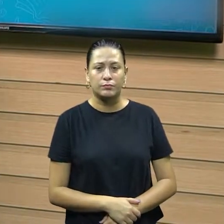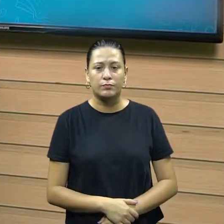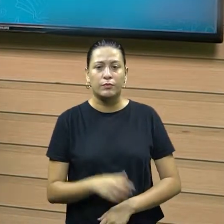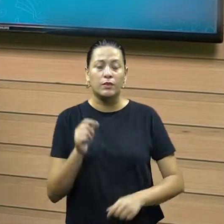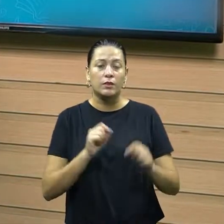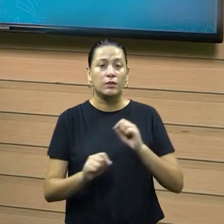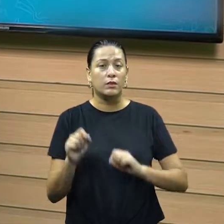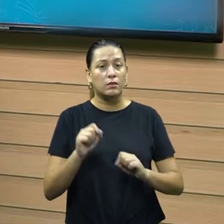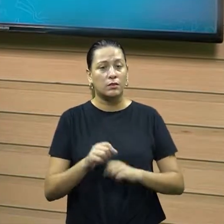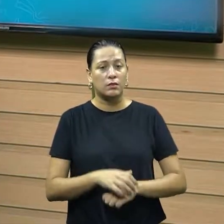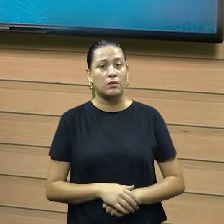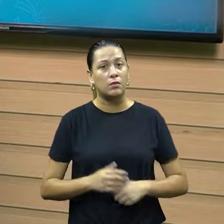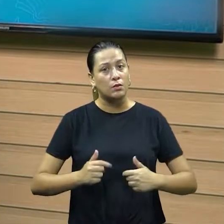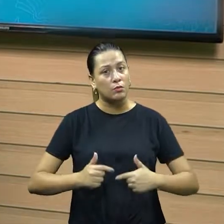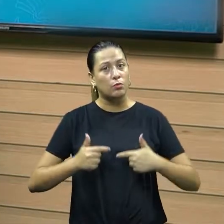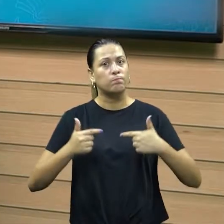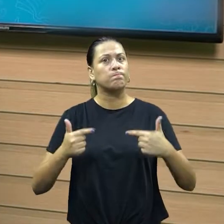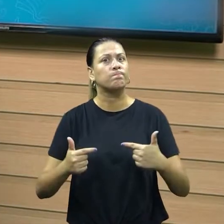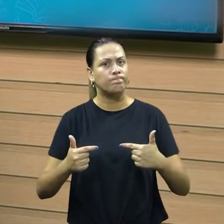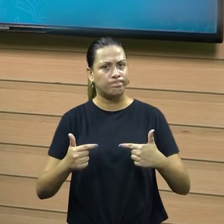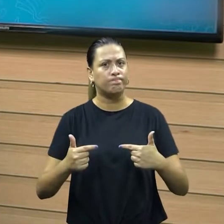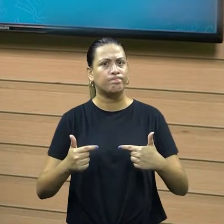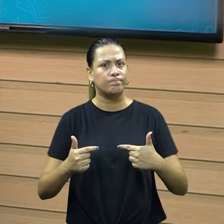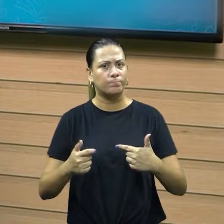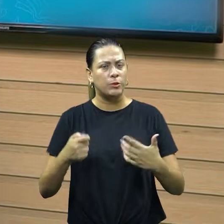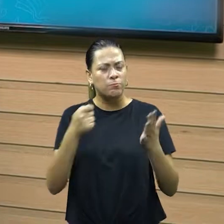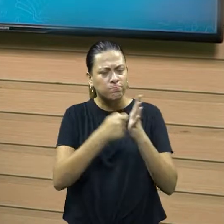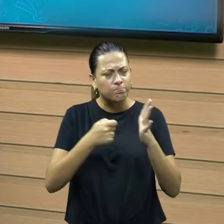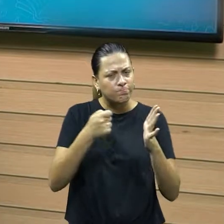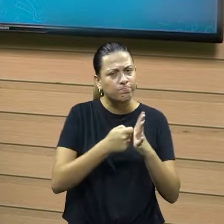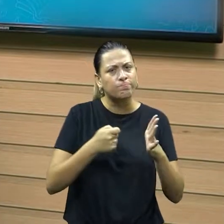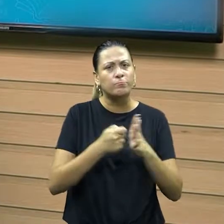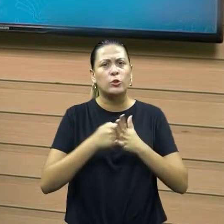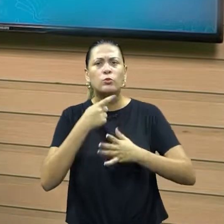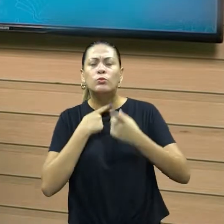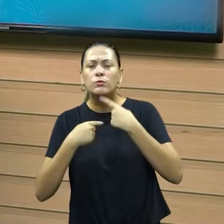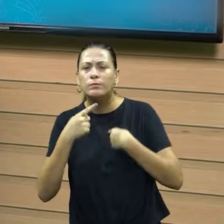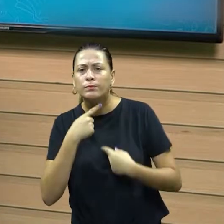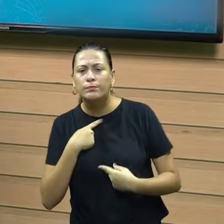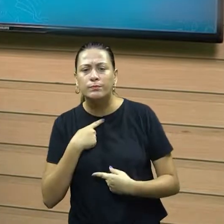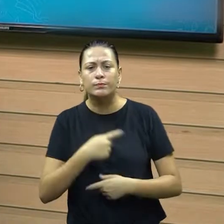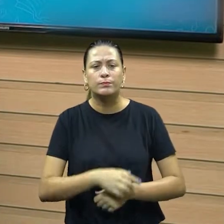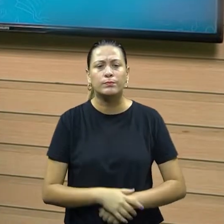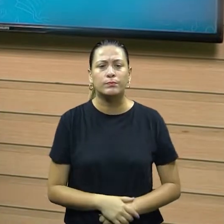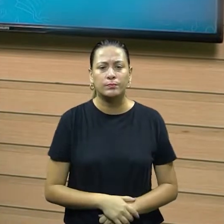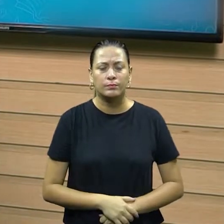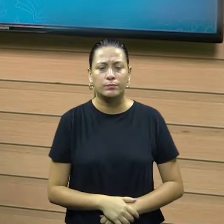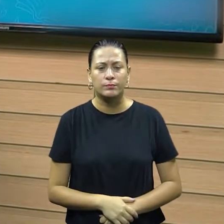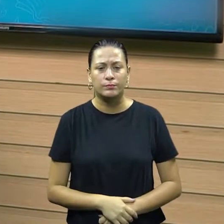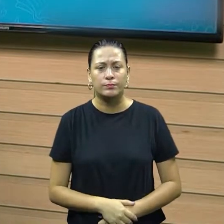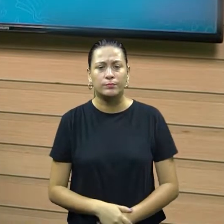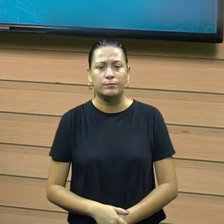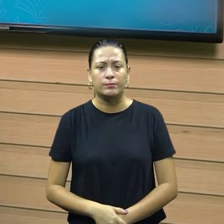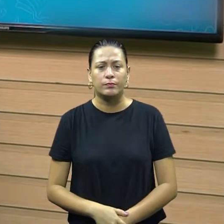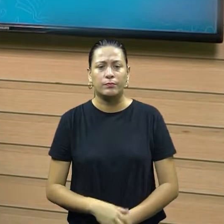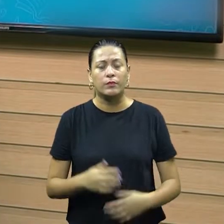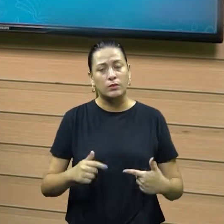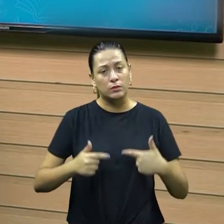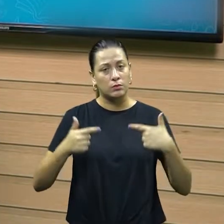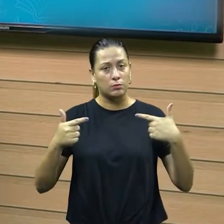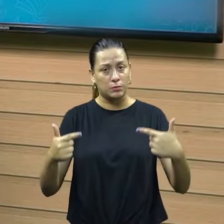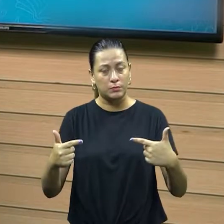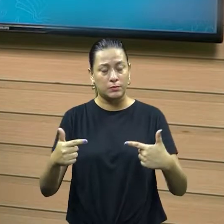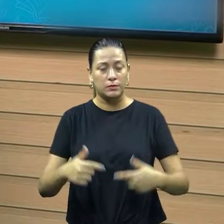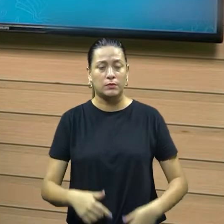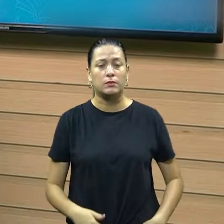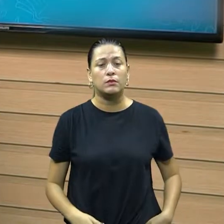questão do compromisso, né, o que se deseja. Então, aí, há um certo posicionamento de se comprometer,